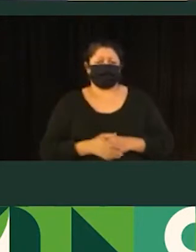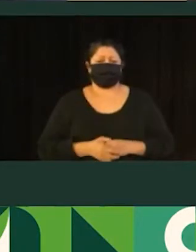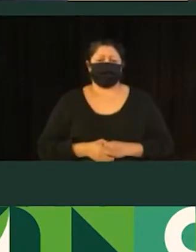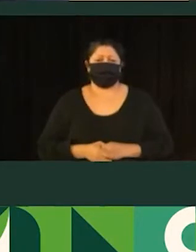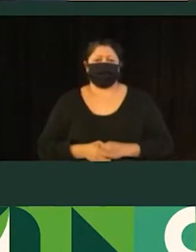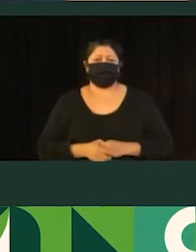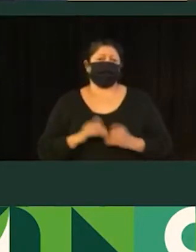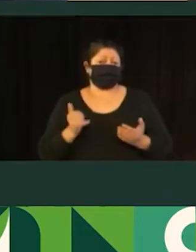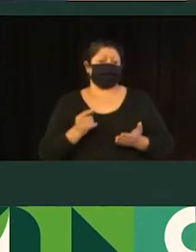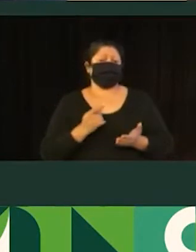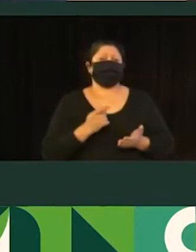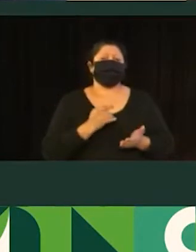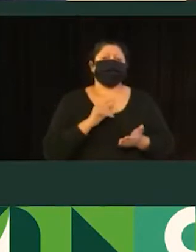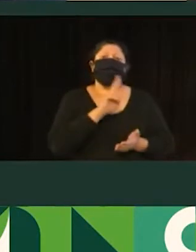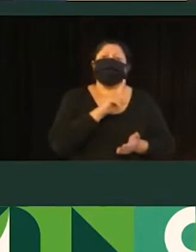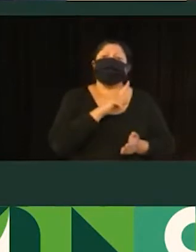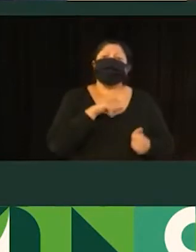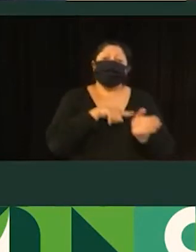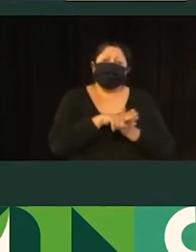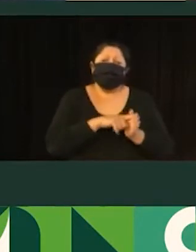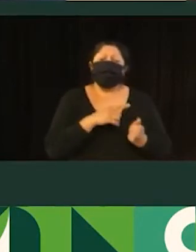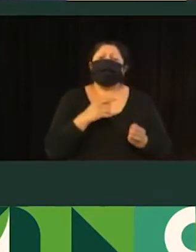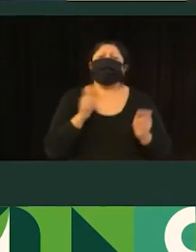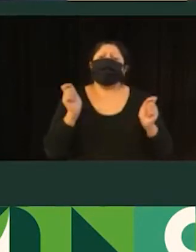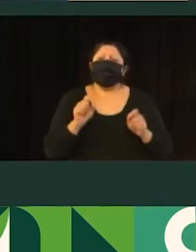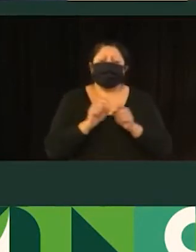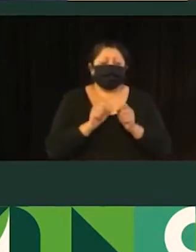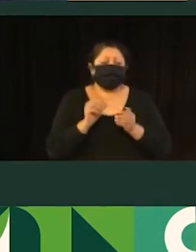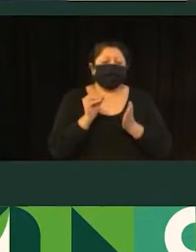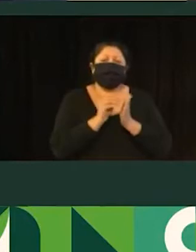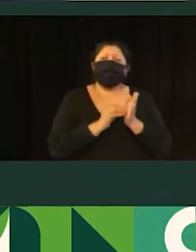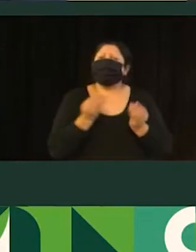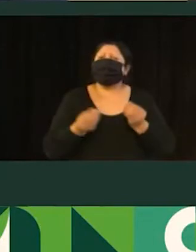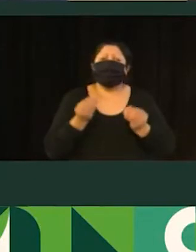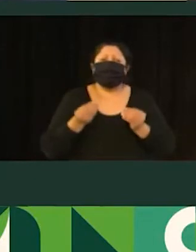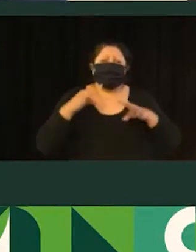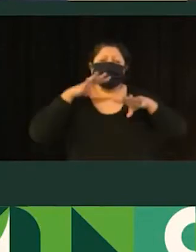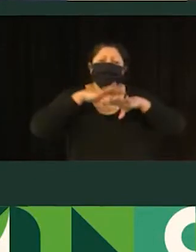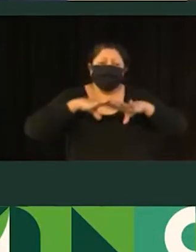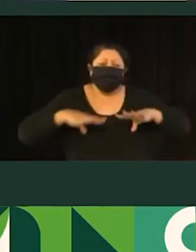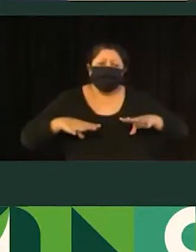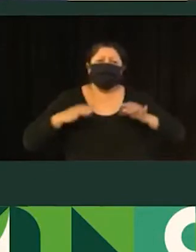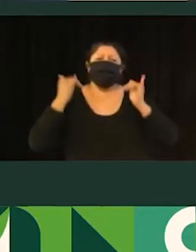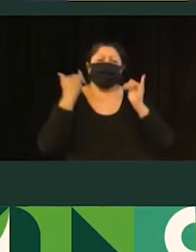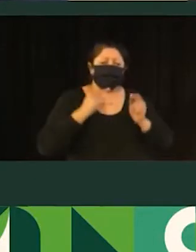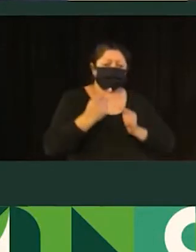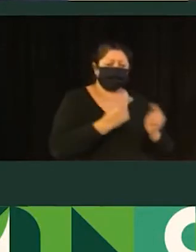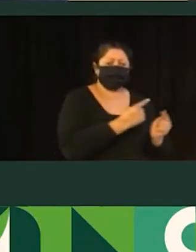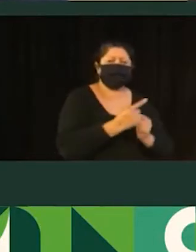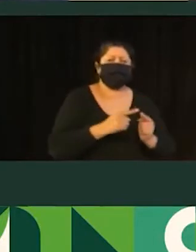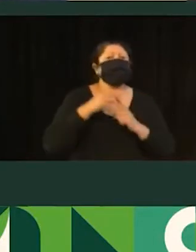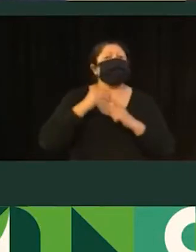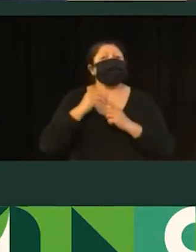Então, a partir dessas pesquisas, foi possível fazer a alocação das viagens na malha viária, identificando, então, alguns eixos